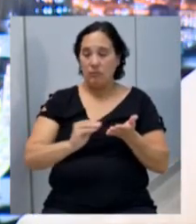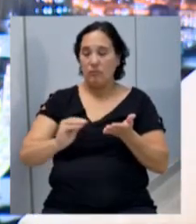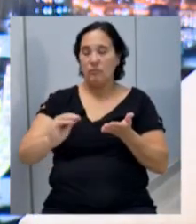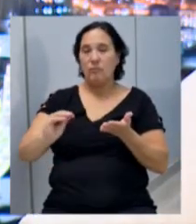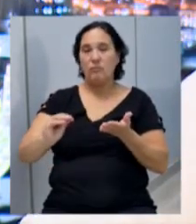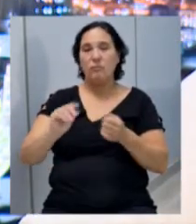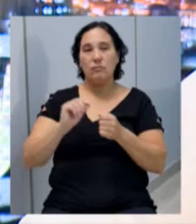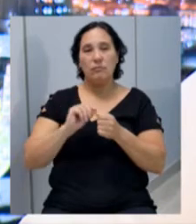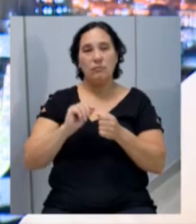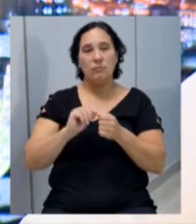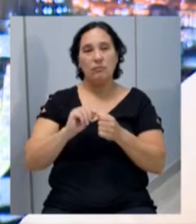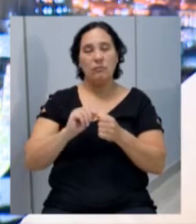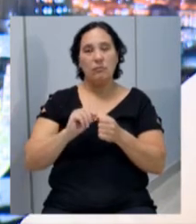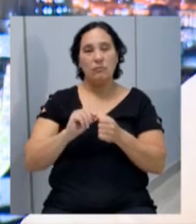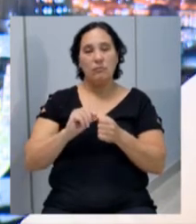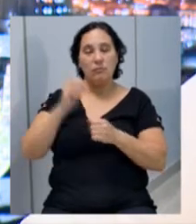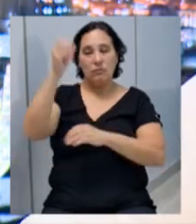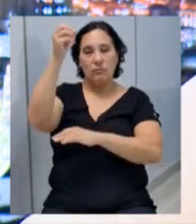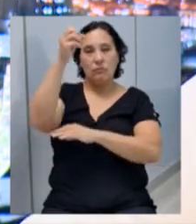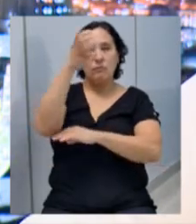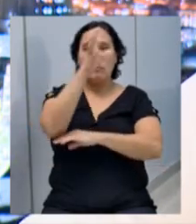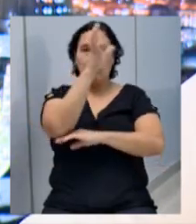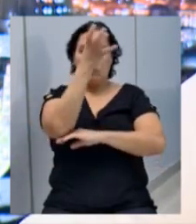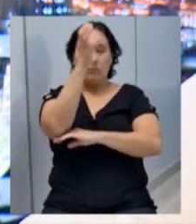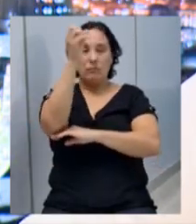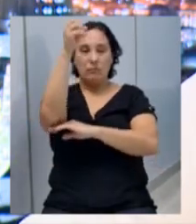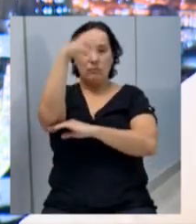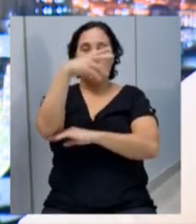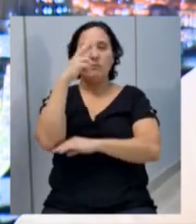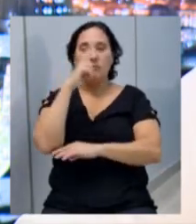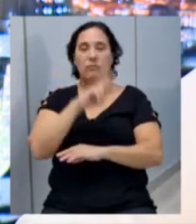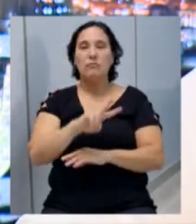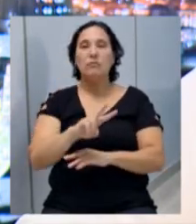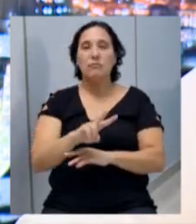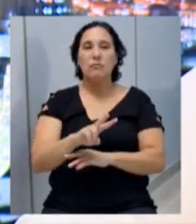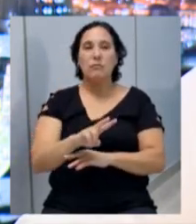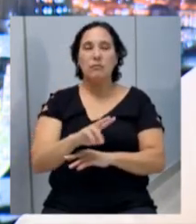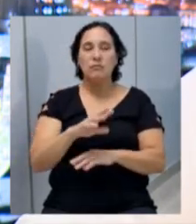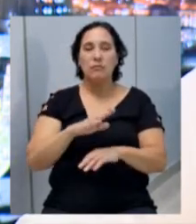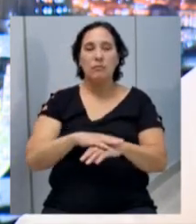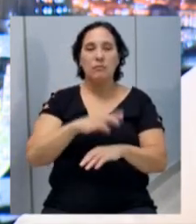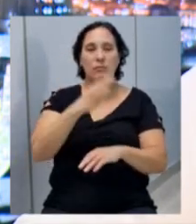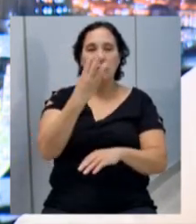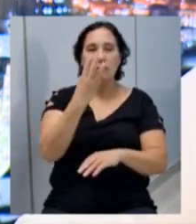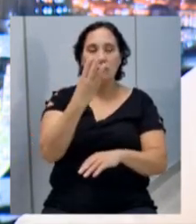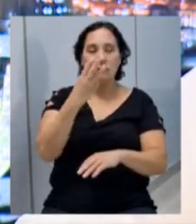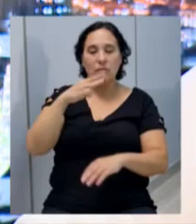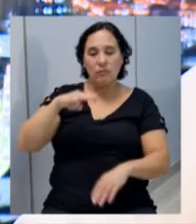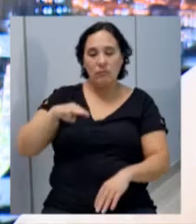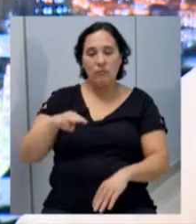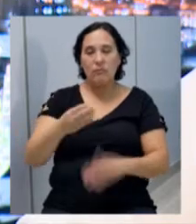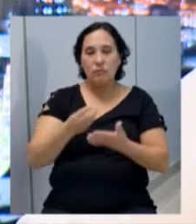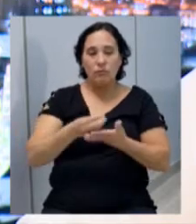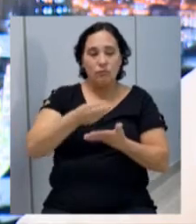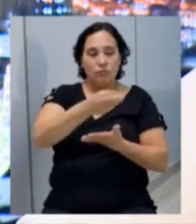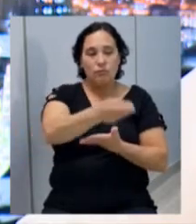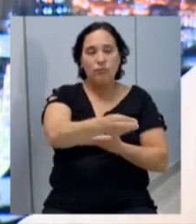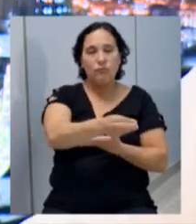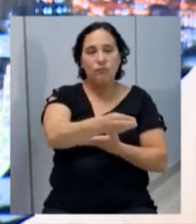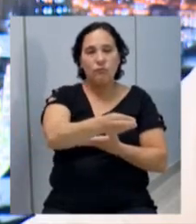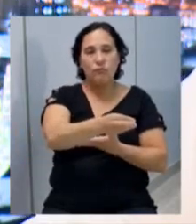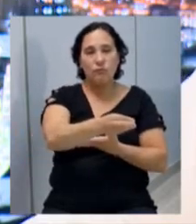se fazer a manutenção da iluminação pública. Nós vimos aí que são mais de 3 milhões que serão destinados